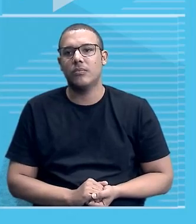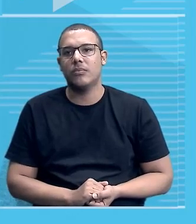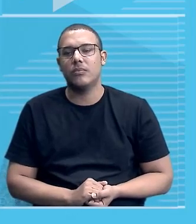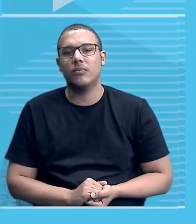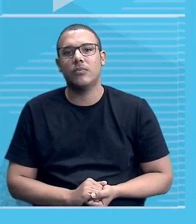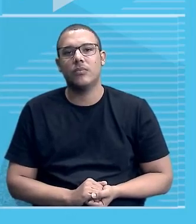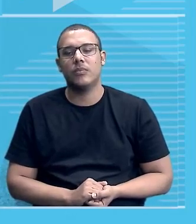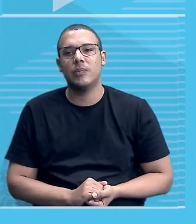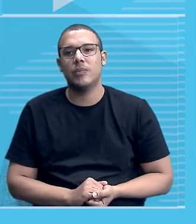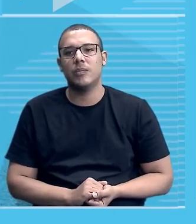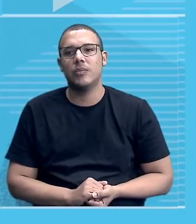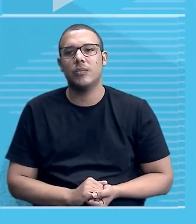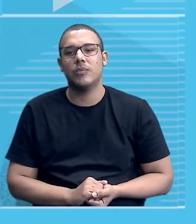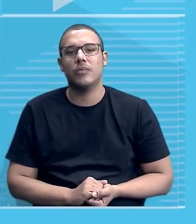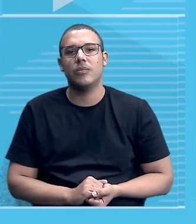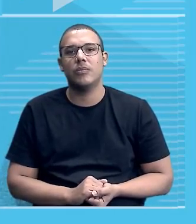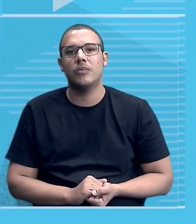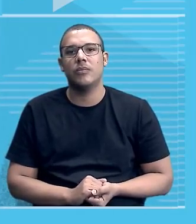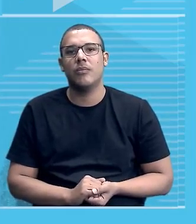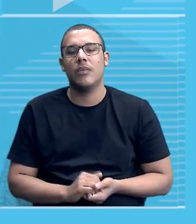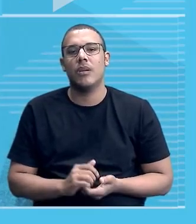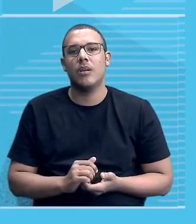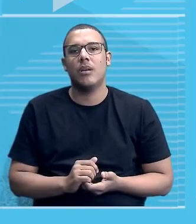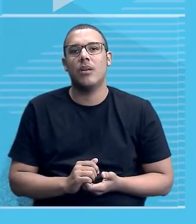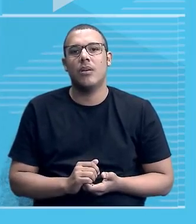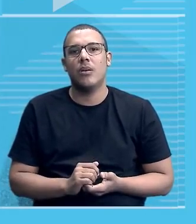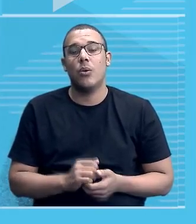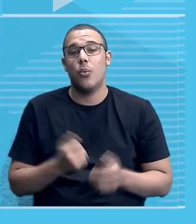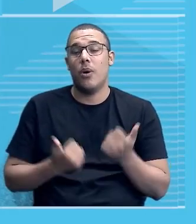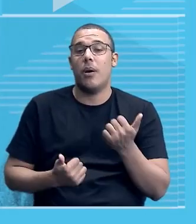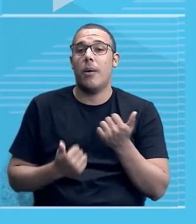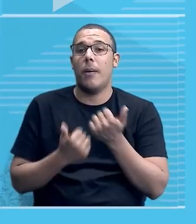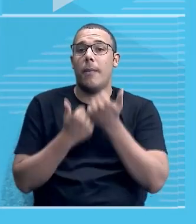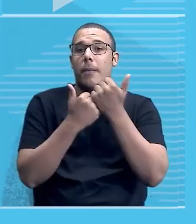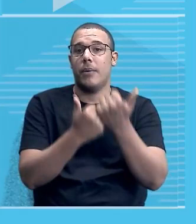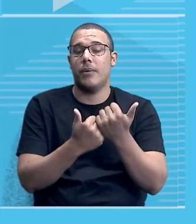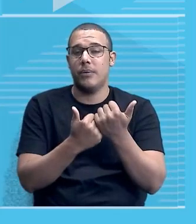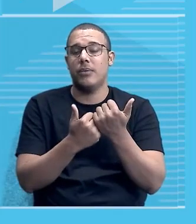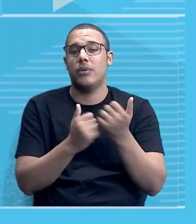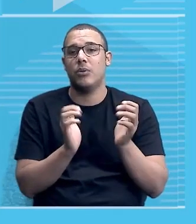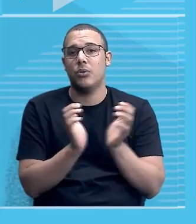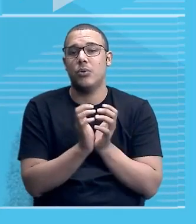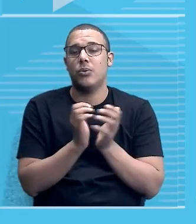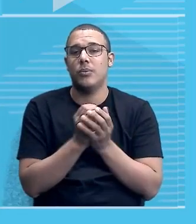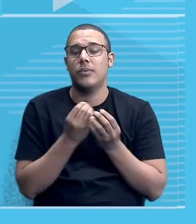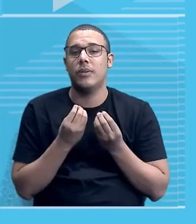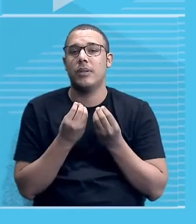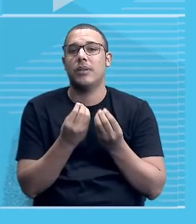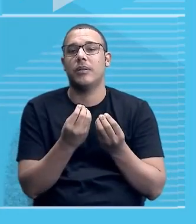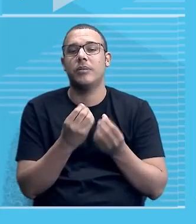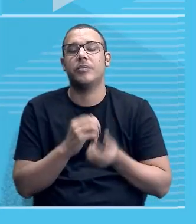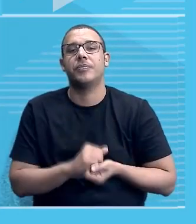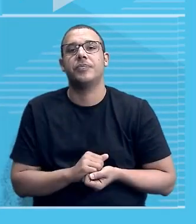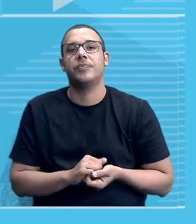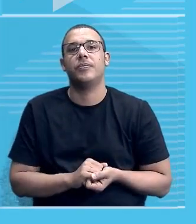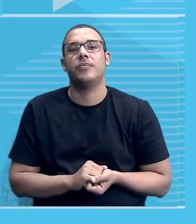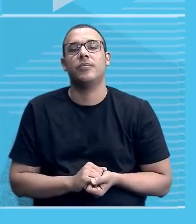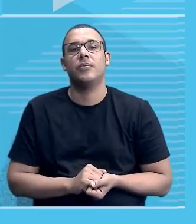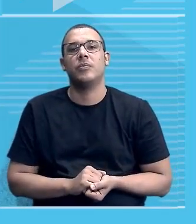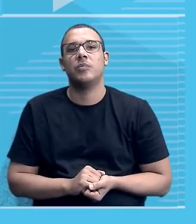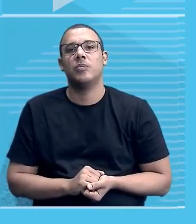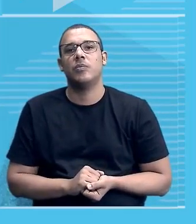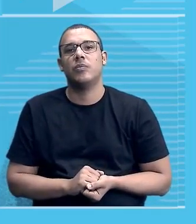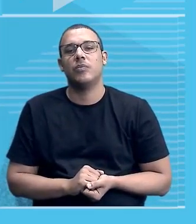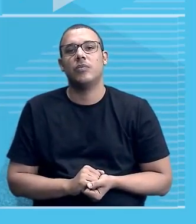digamos assim, o patrocínio, o apoio que essa galera vai dar para eles. Está certo? Não é verdade?